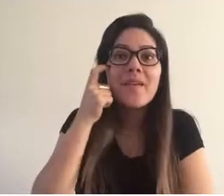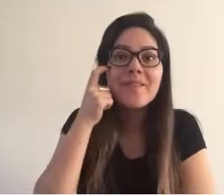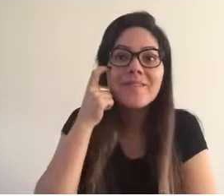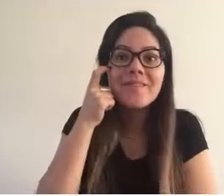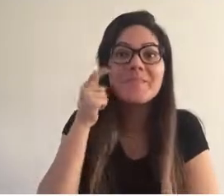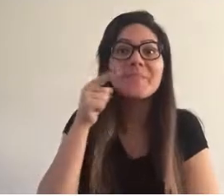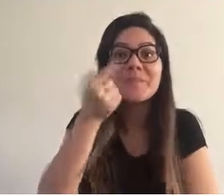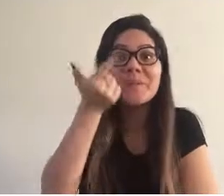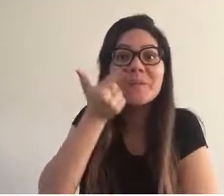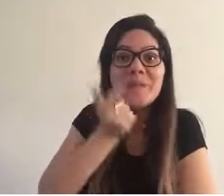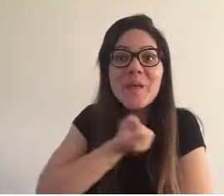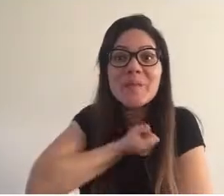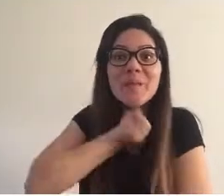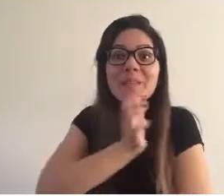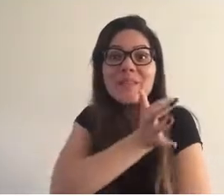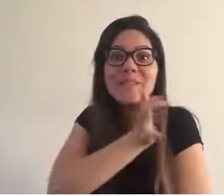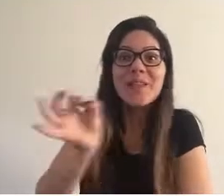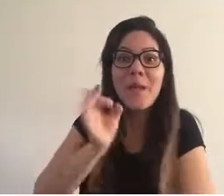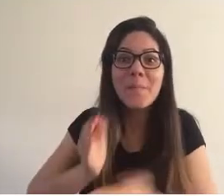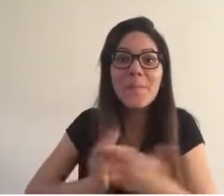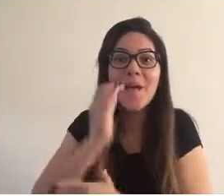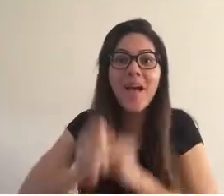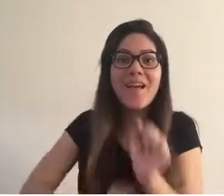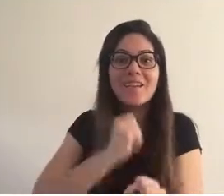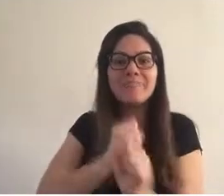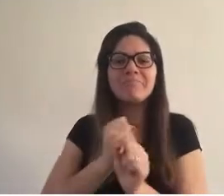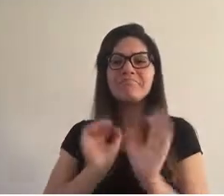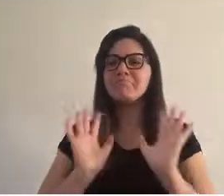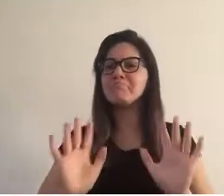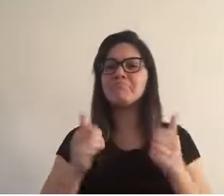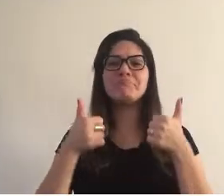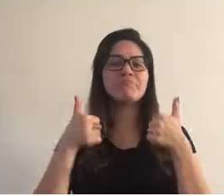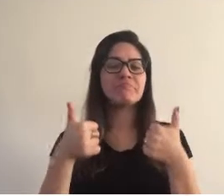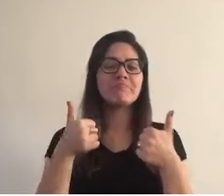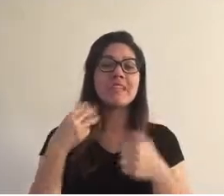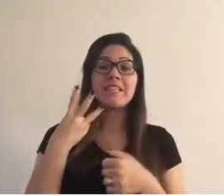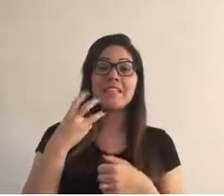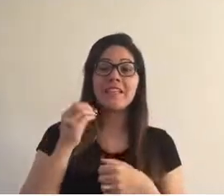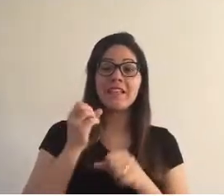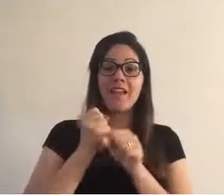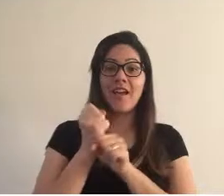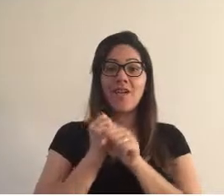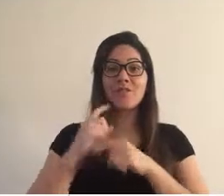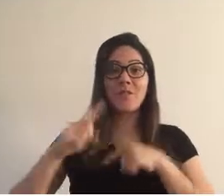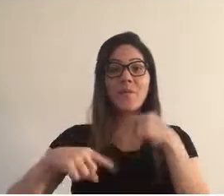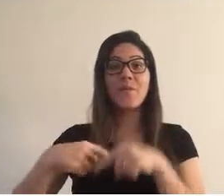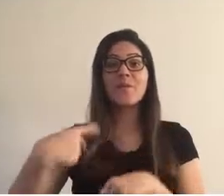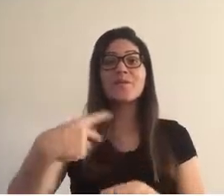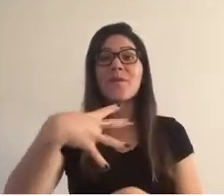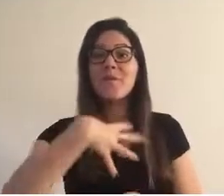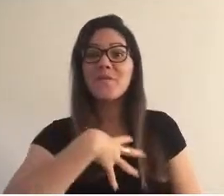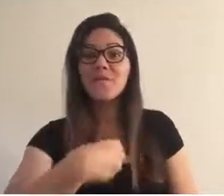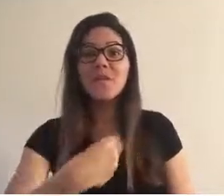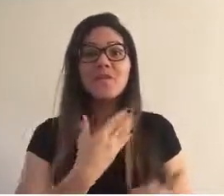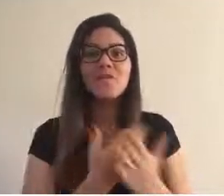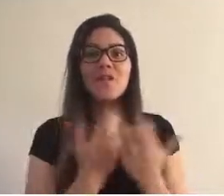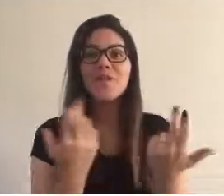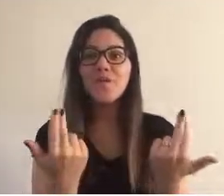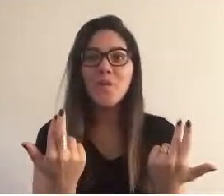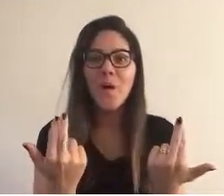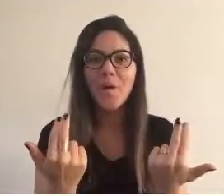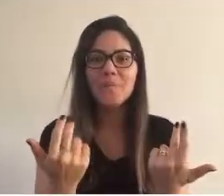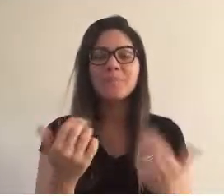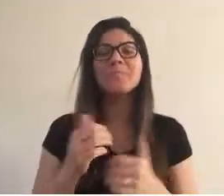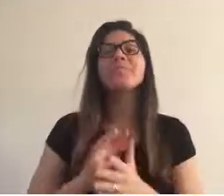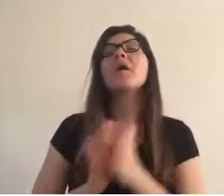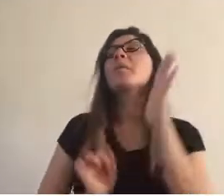e adivinha? Você tira nota máxima e passa de ano. Tudo certo! Trinta anos depois, seu filho está estudando